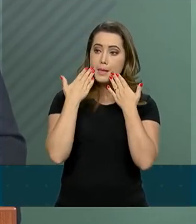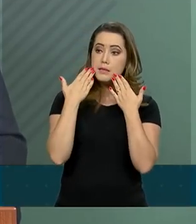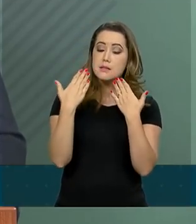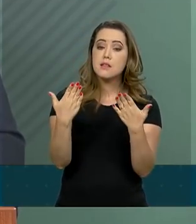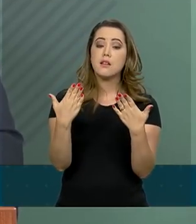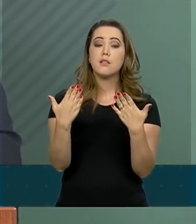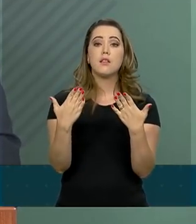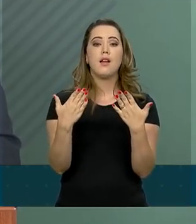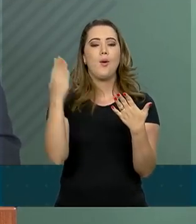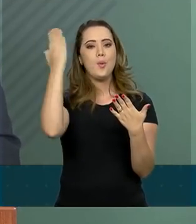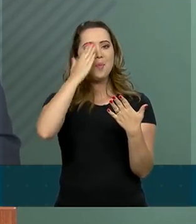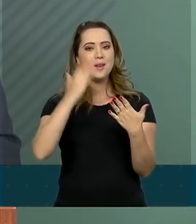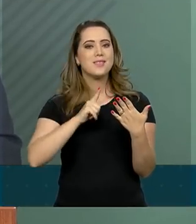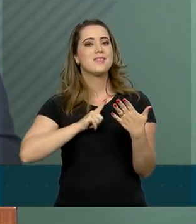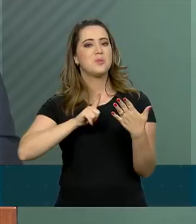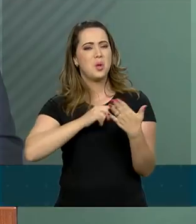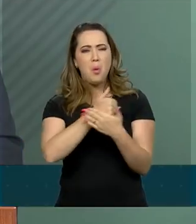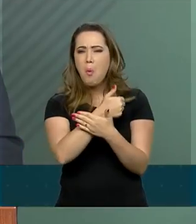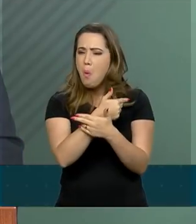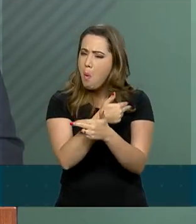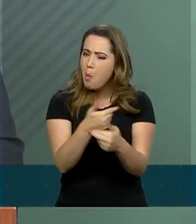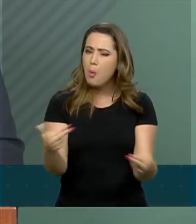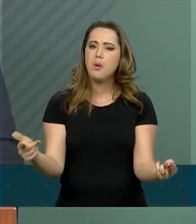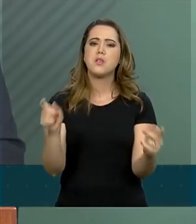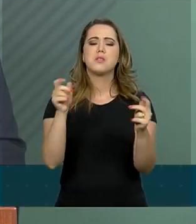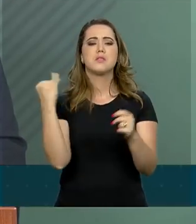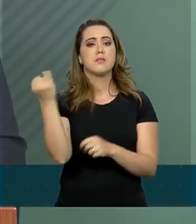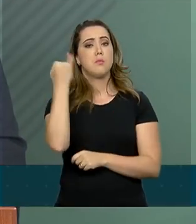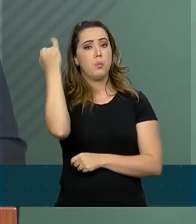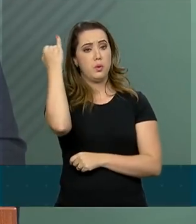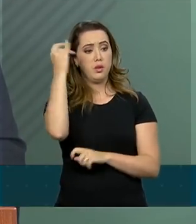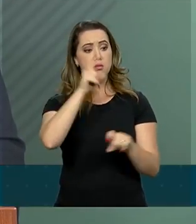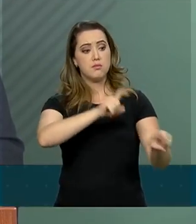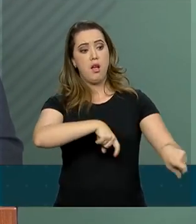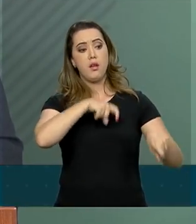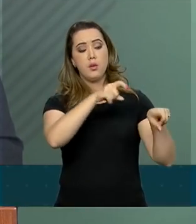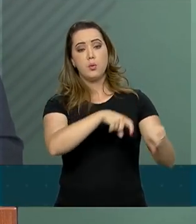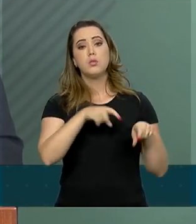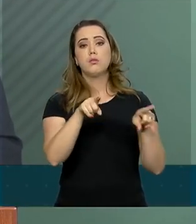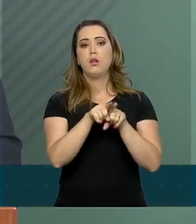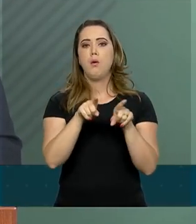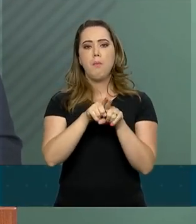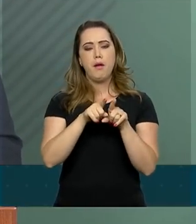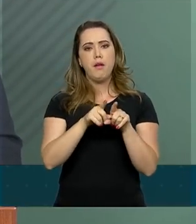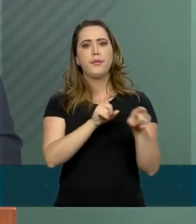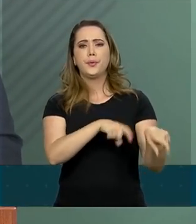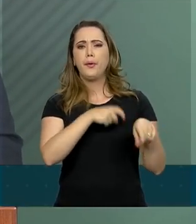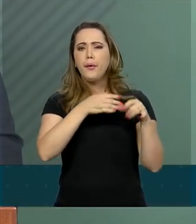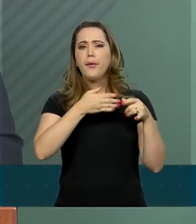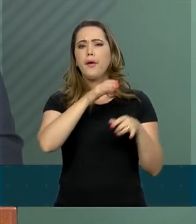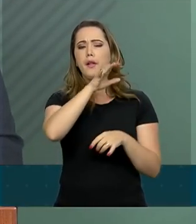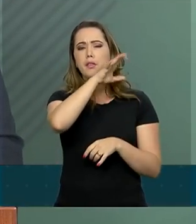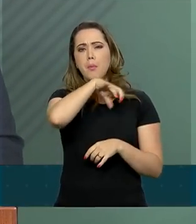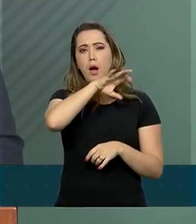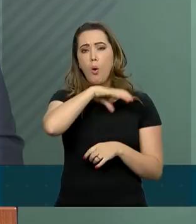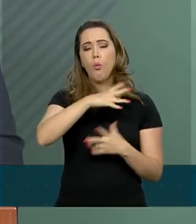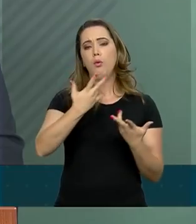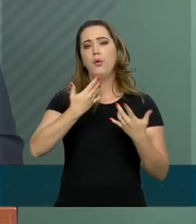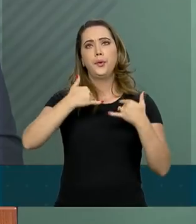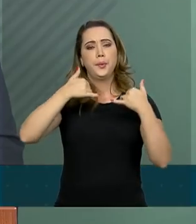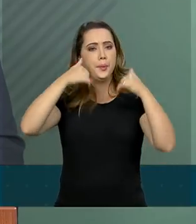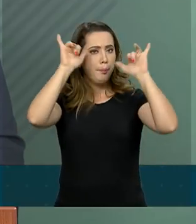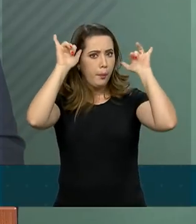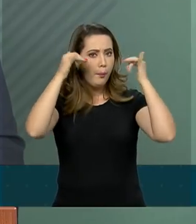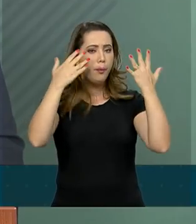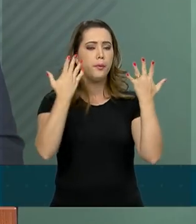brasileiras no agronegócio de commodities e da pecuária e a identificação das demandas e